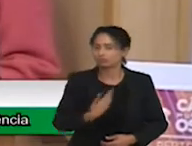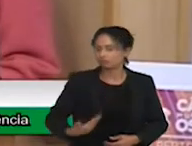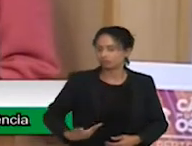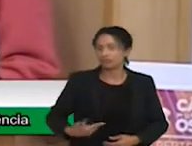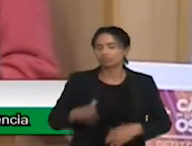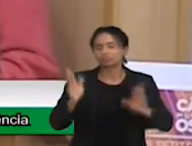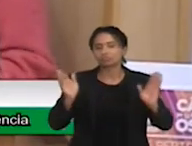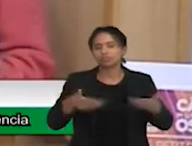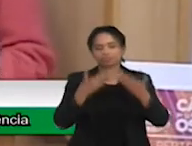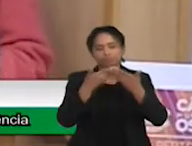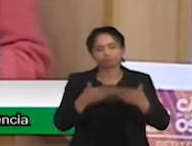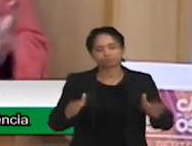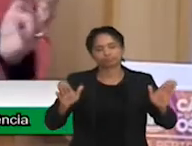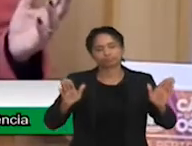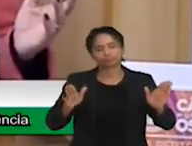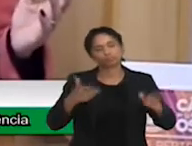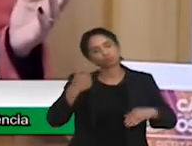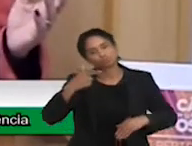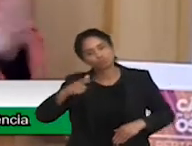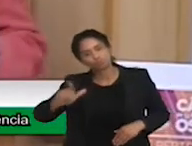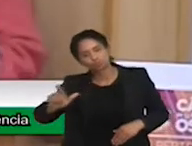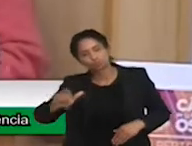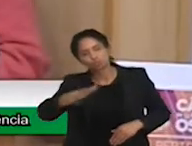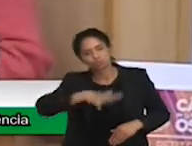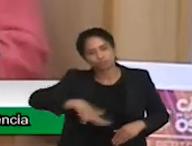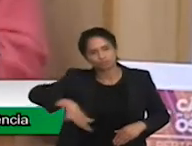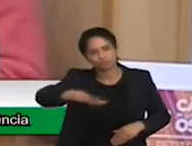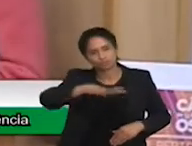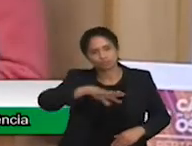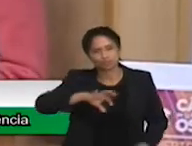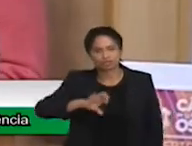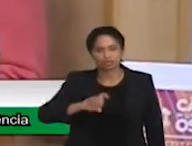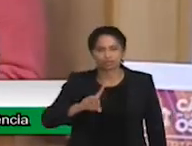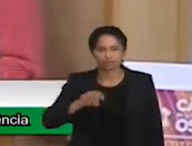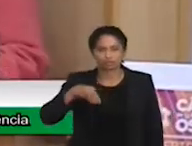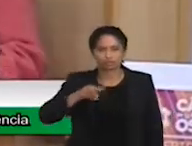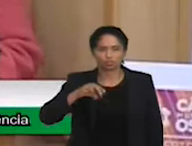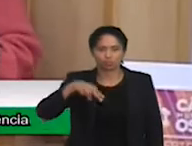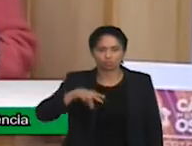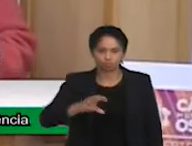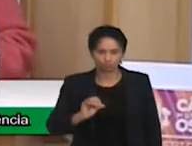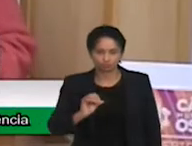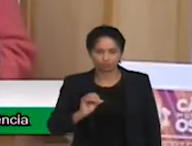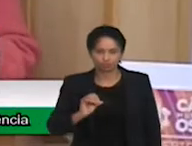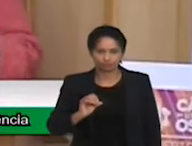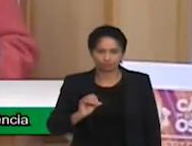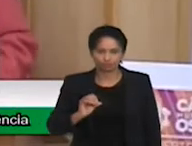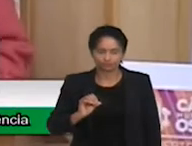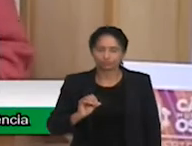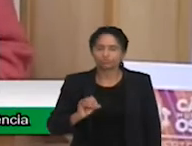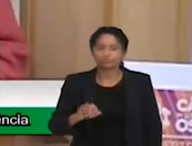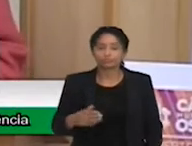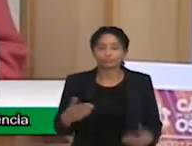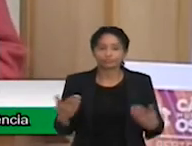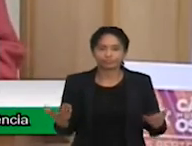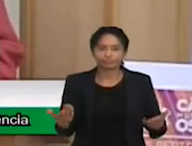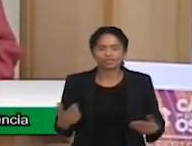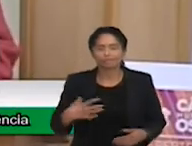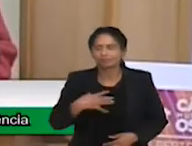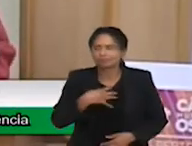E, assim, o que eu posso dizer aqui para vocês? eu tenho um sentimento de frustração